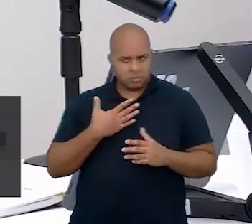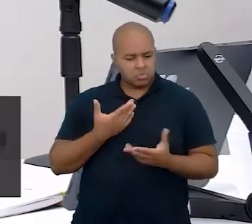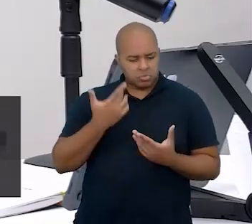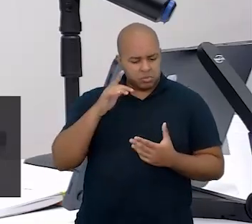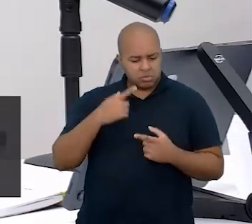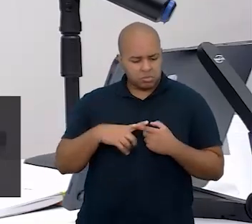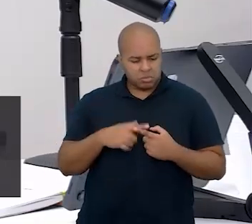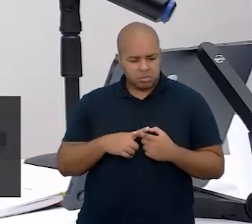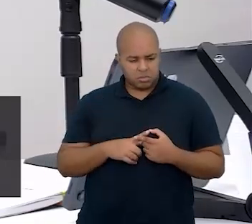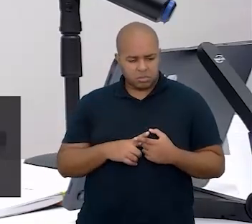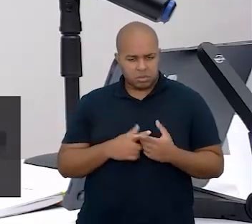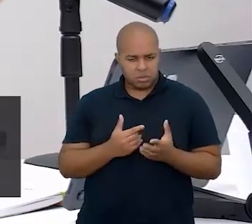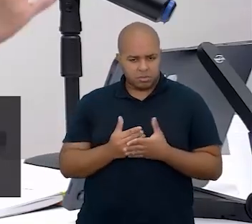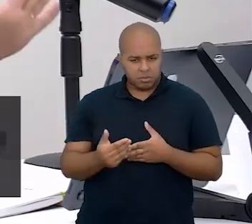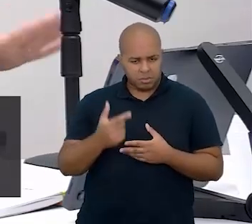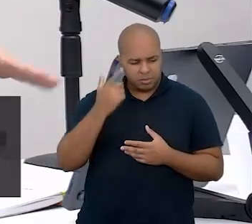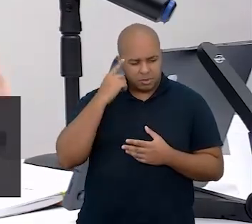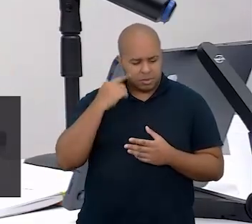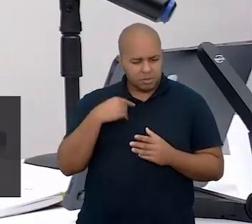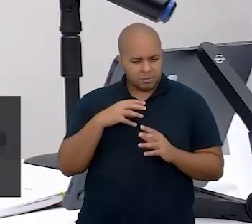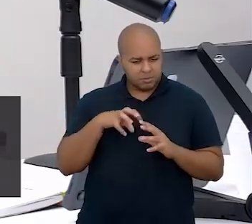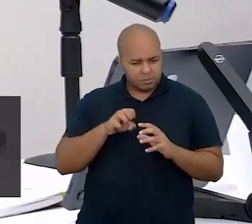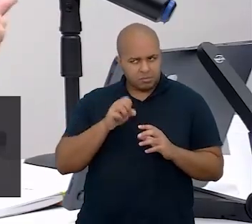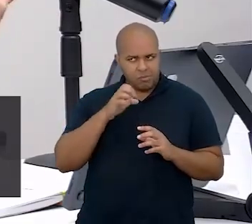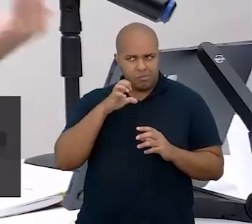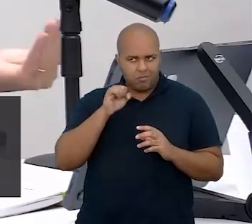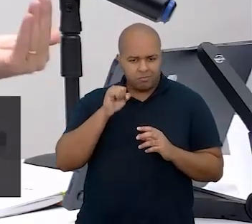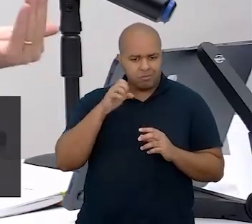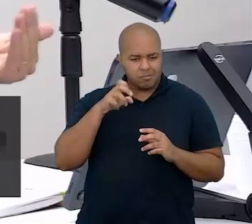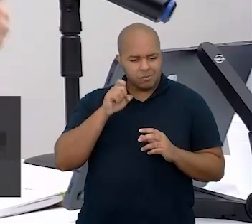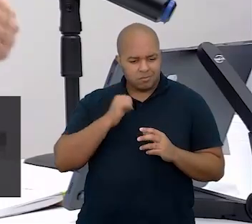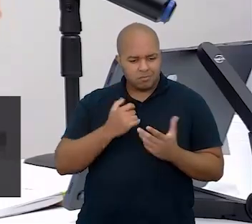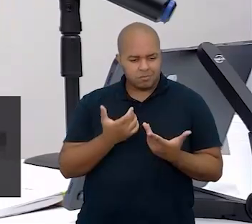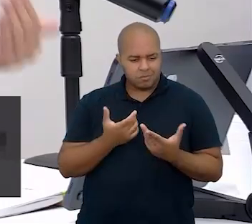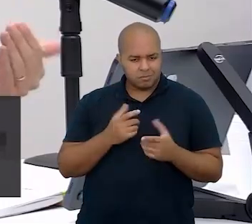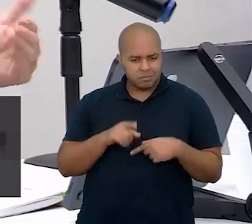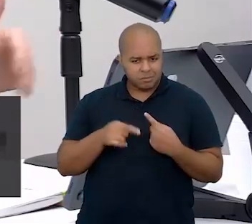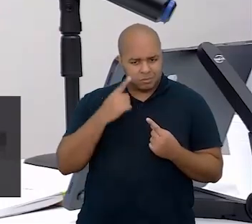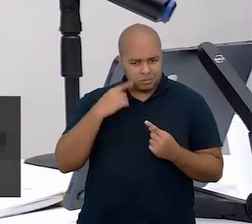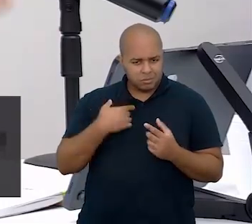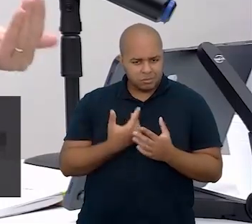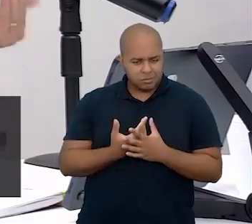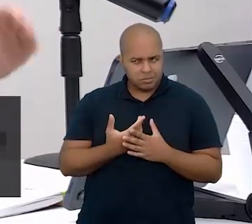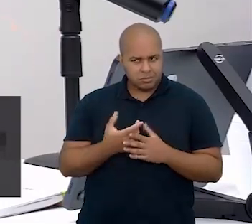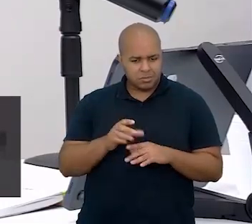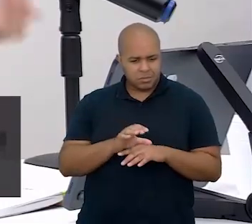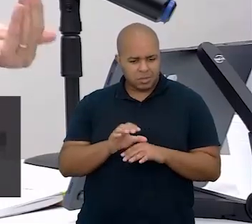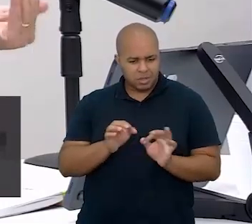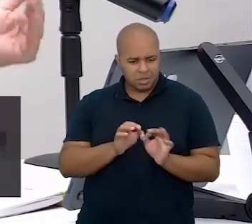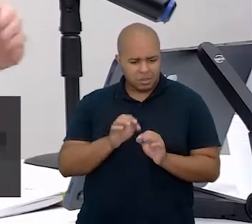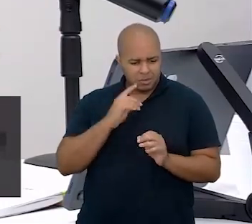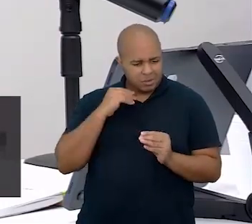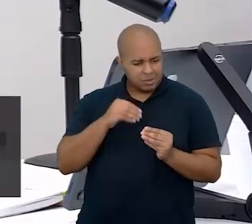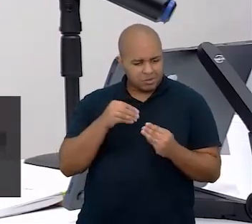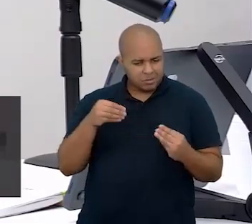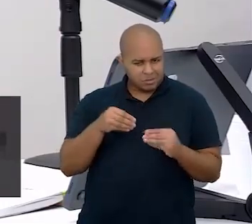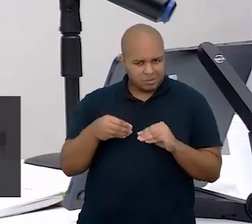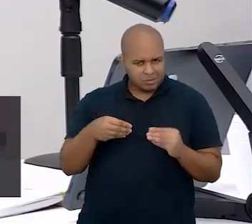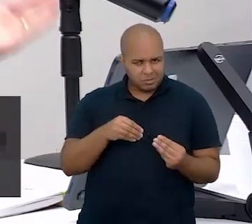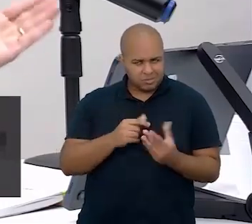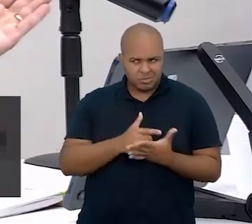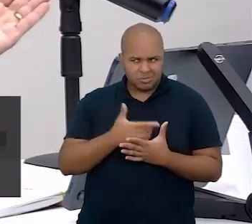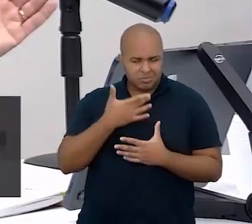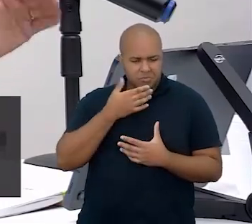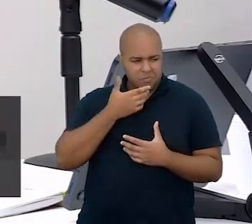dizer porquê. Comecei a mastigar e em breve tinha na boca aquele puxa-puxa cinzento de borracha que não tinha